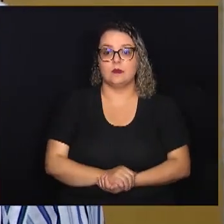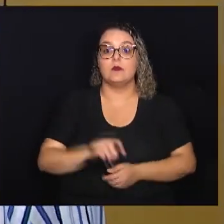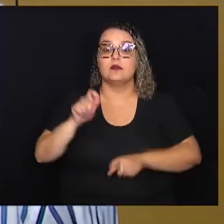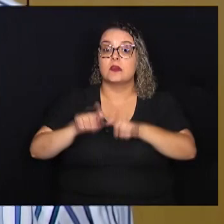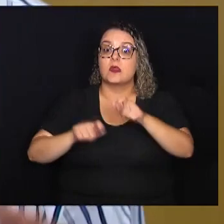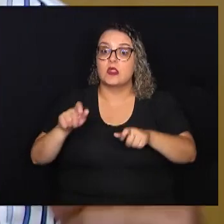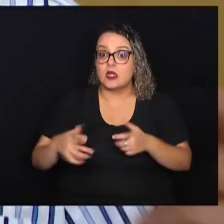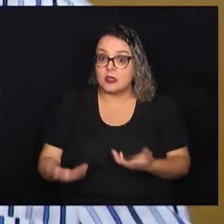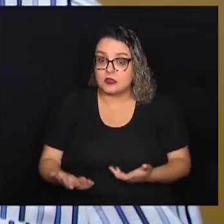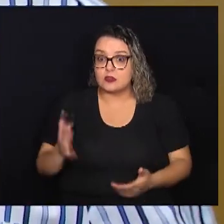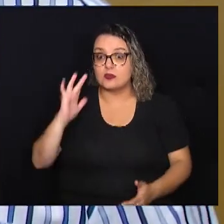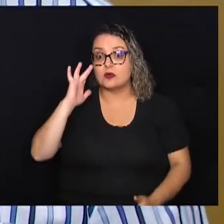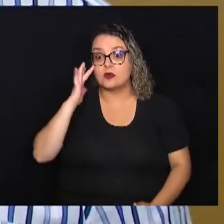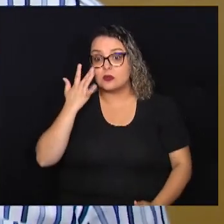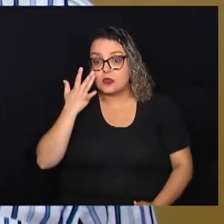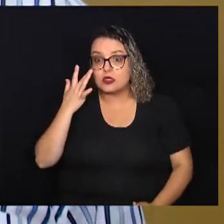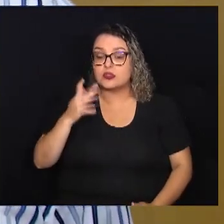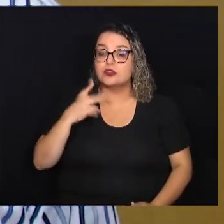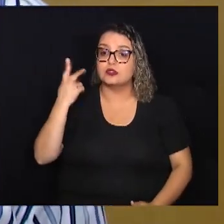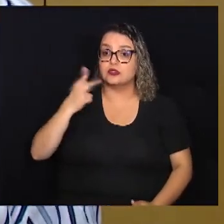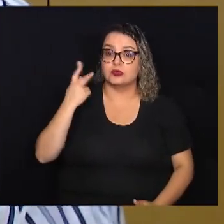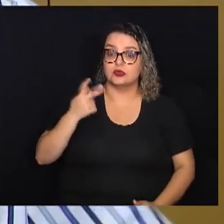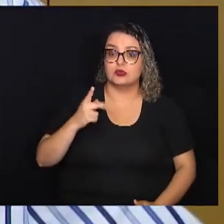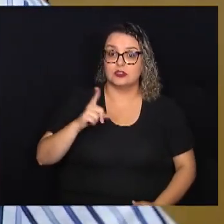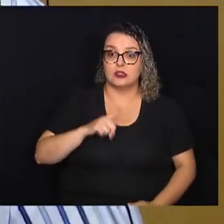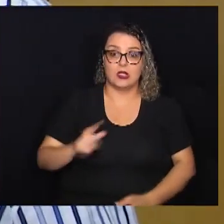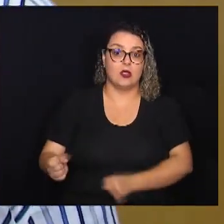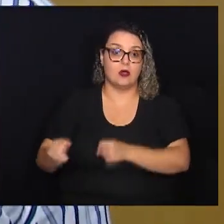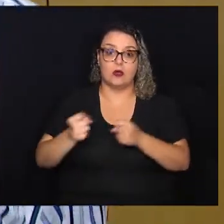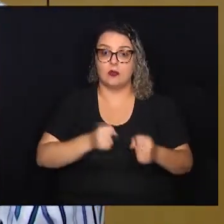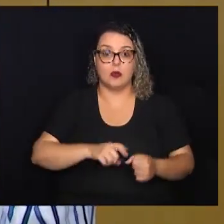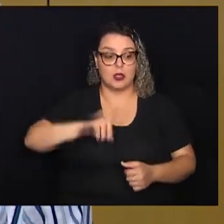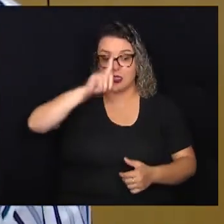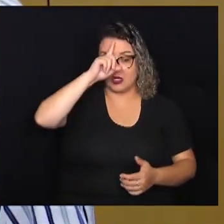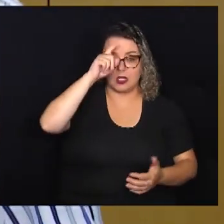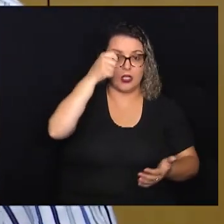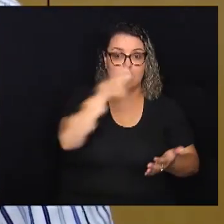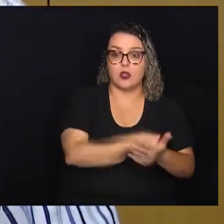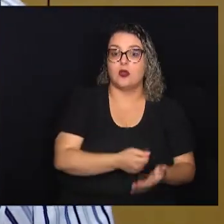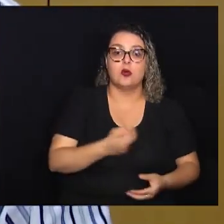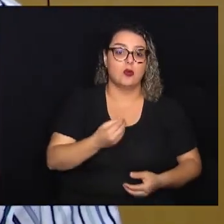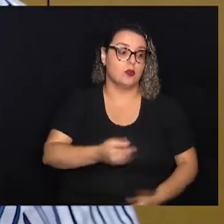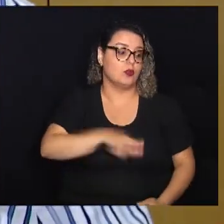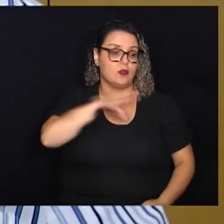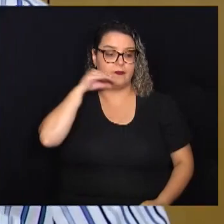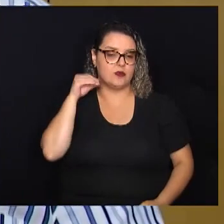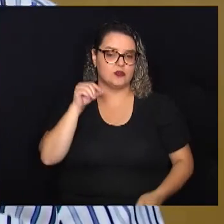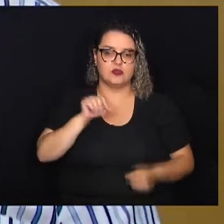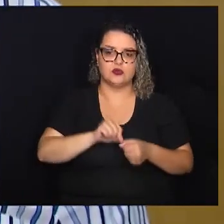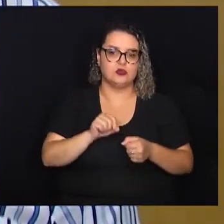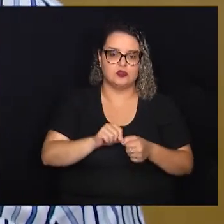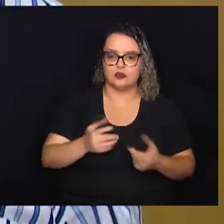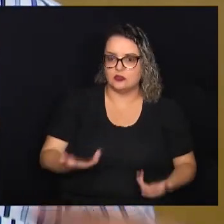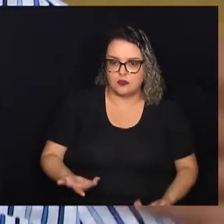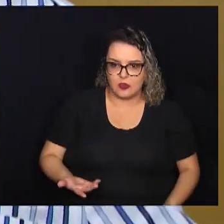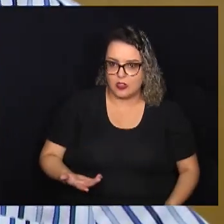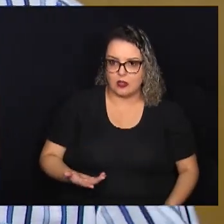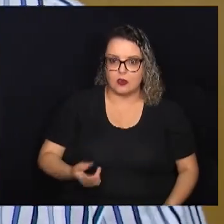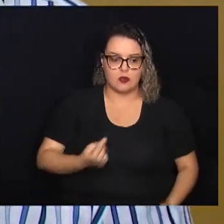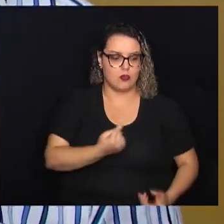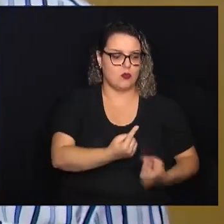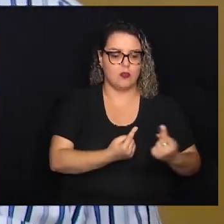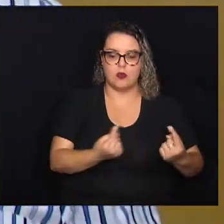acham que o vereador tem o poder de lá determinar para um funcionário público fazer esse ou aquele serviço,